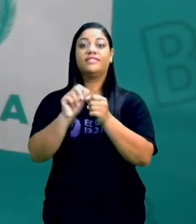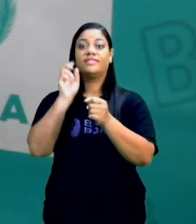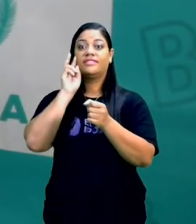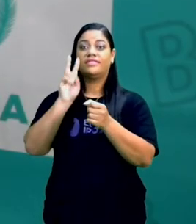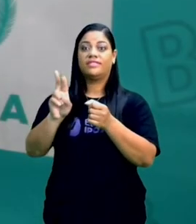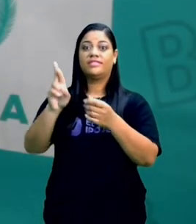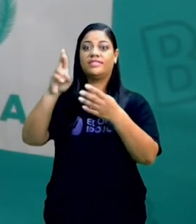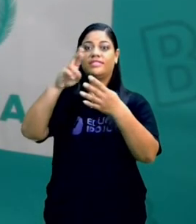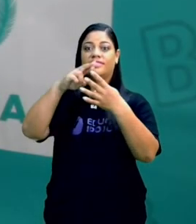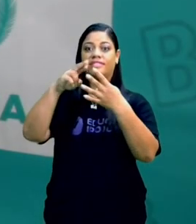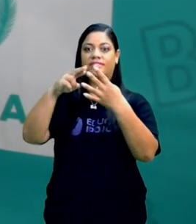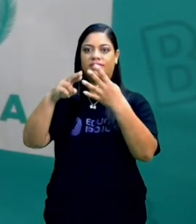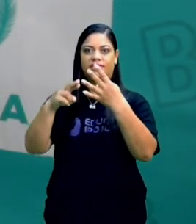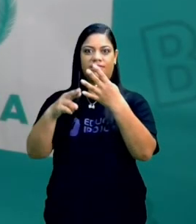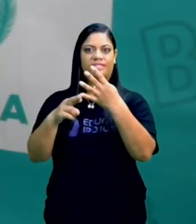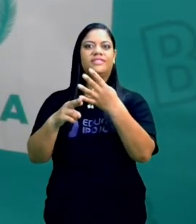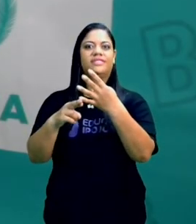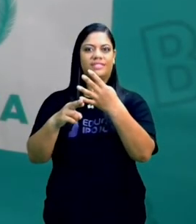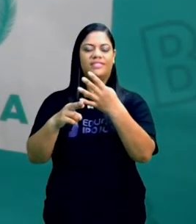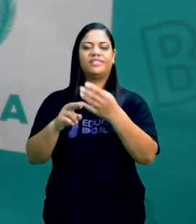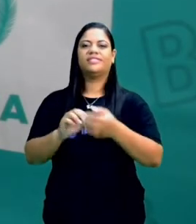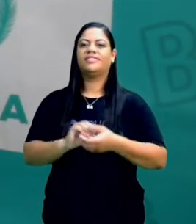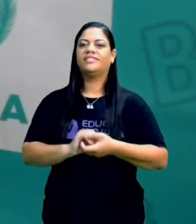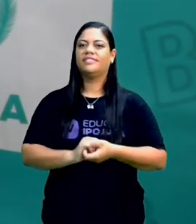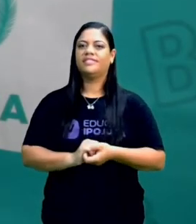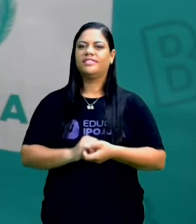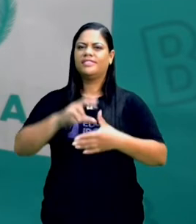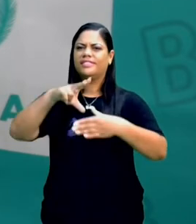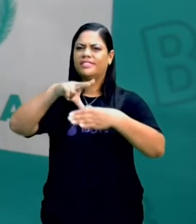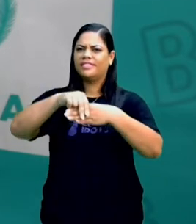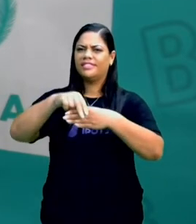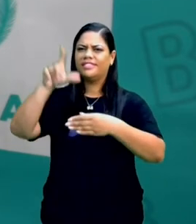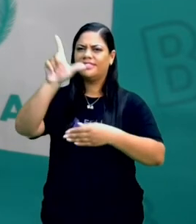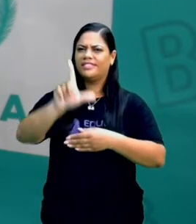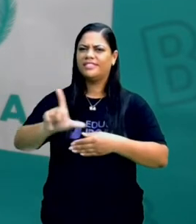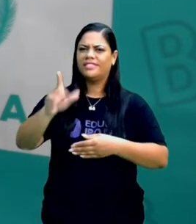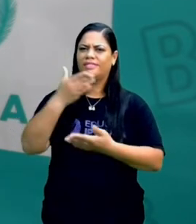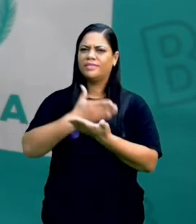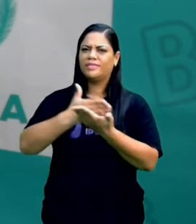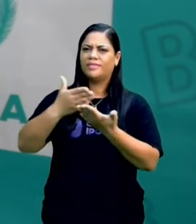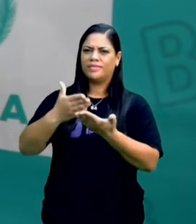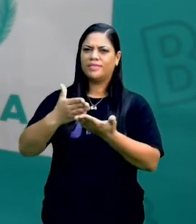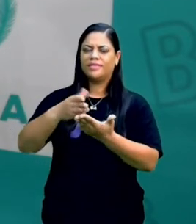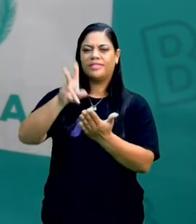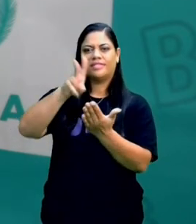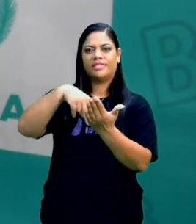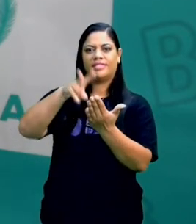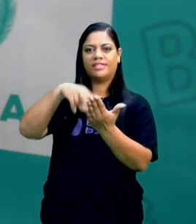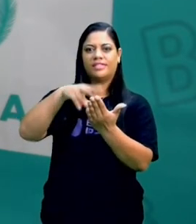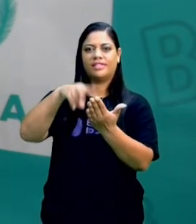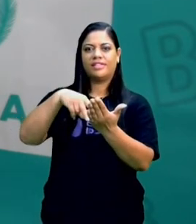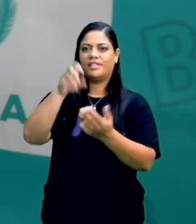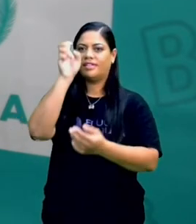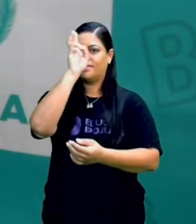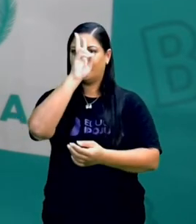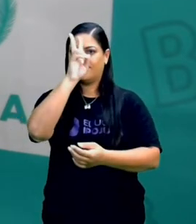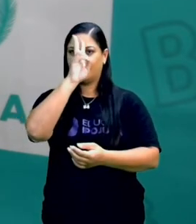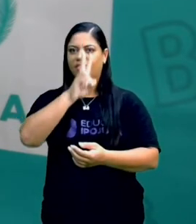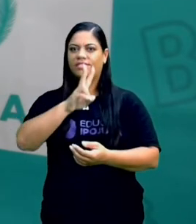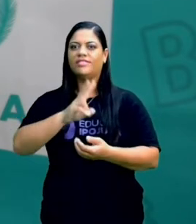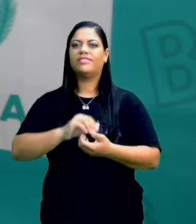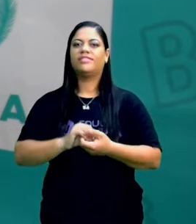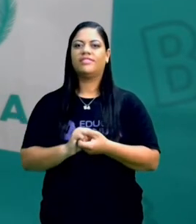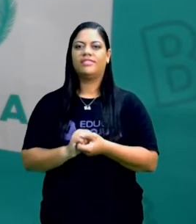nessa literatura de cordel. A gente começa a ler, começa a contar uma historinha, e aí as